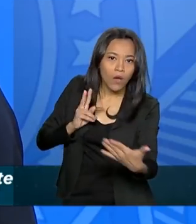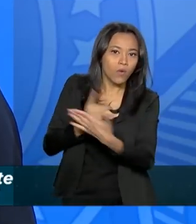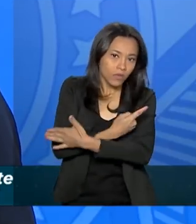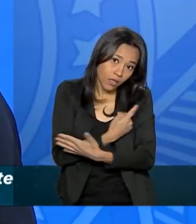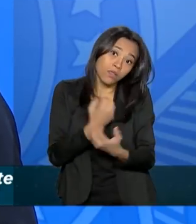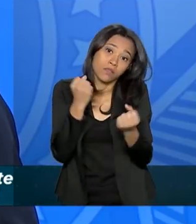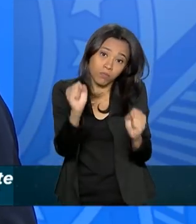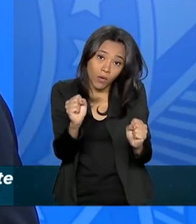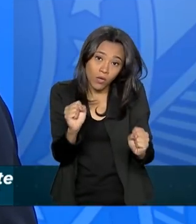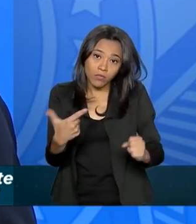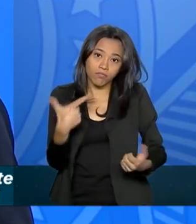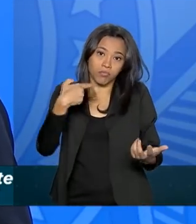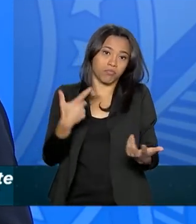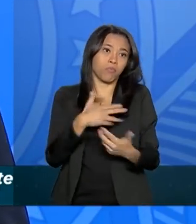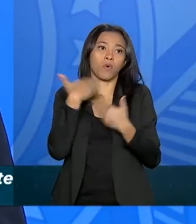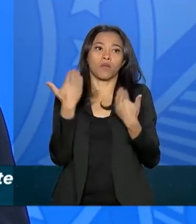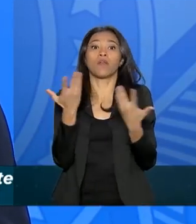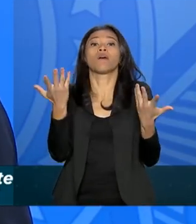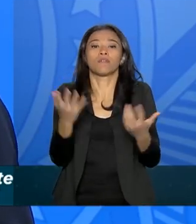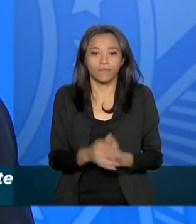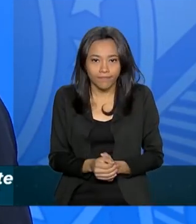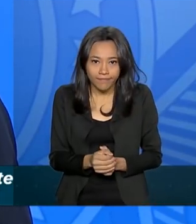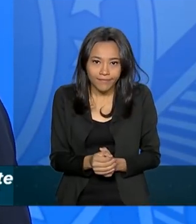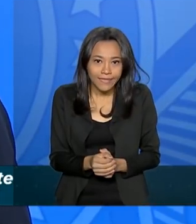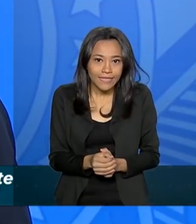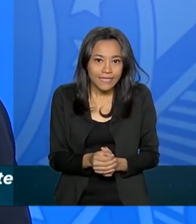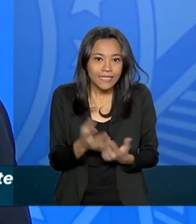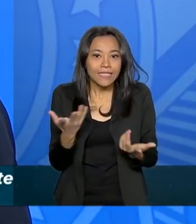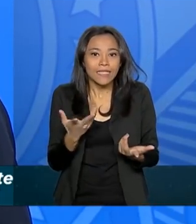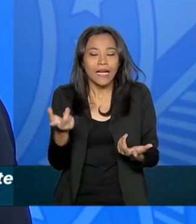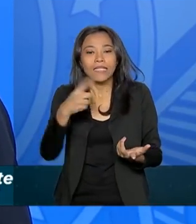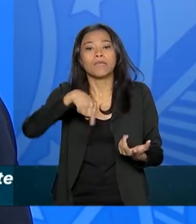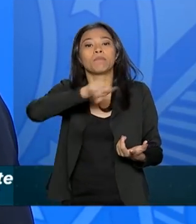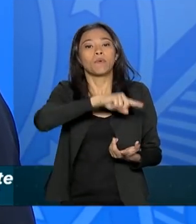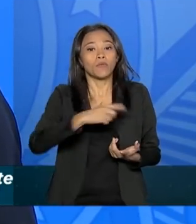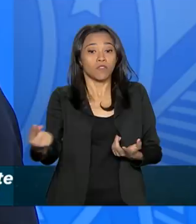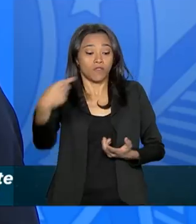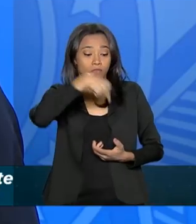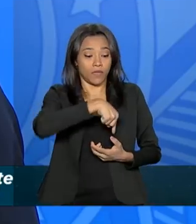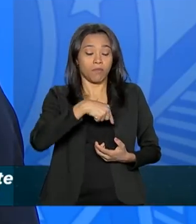pode ocorrer um imprevisto, sim. E depois você larga ele para a auditoria militar,